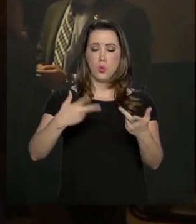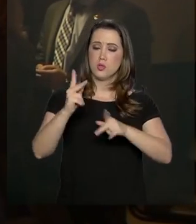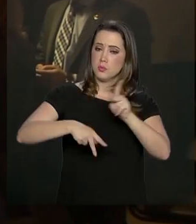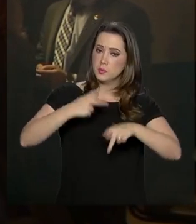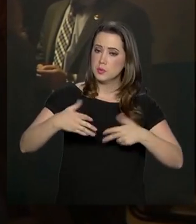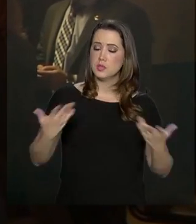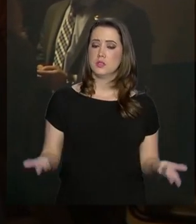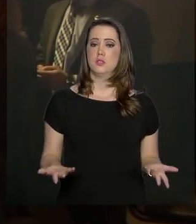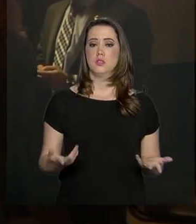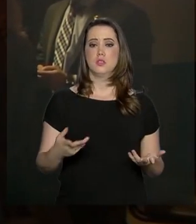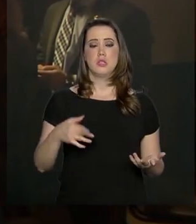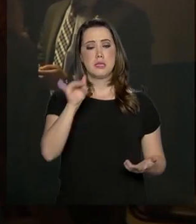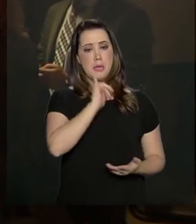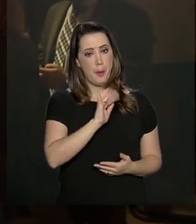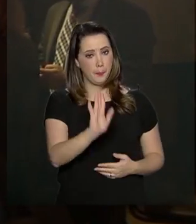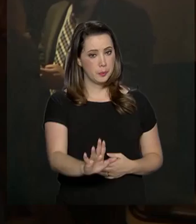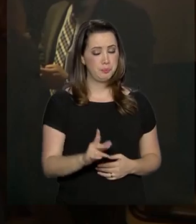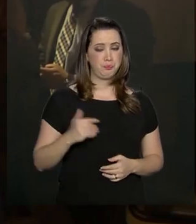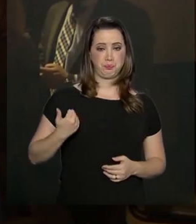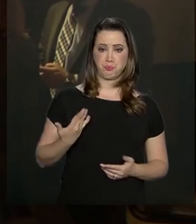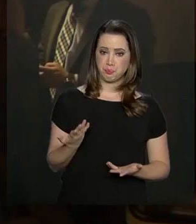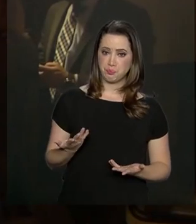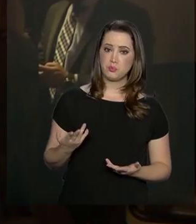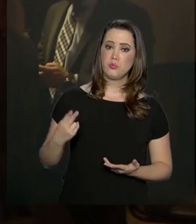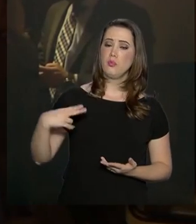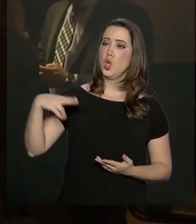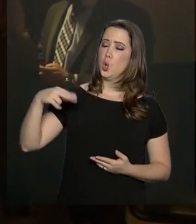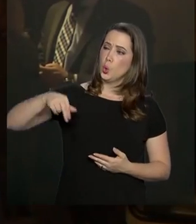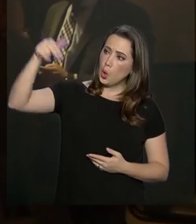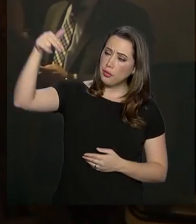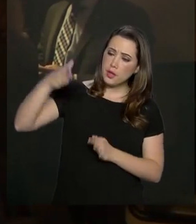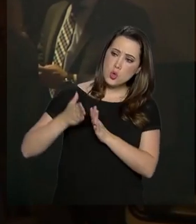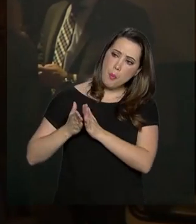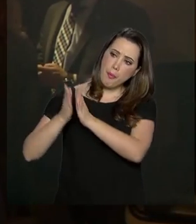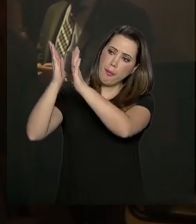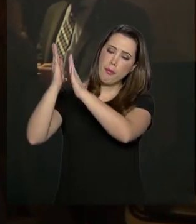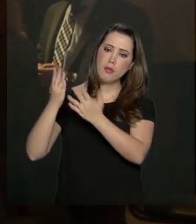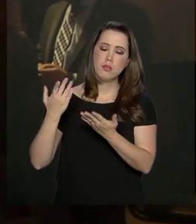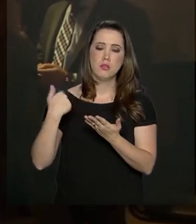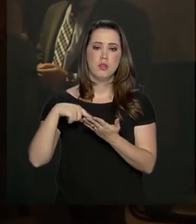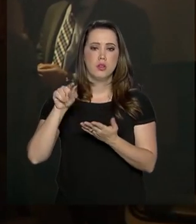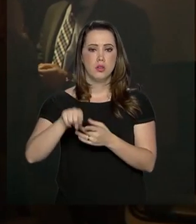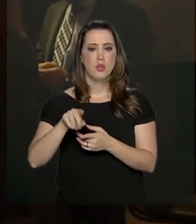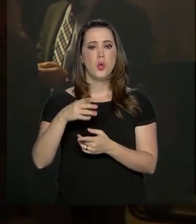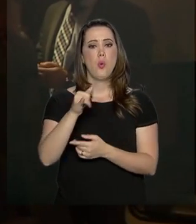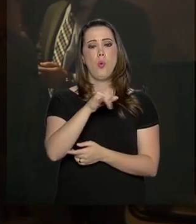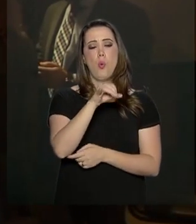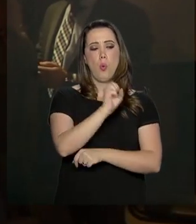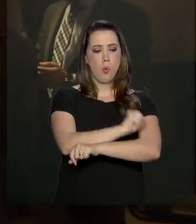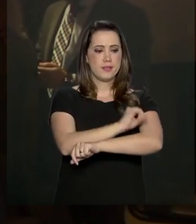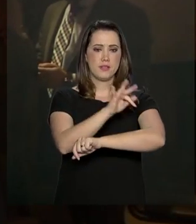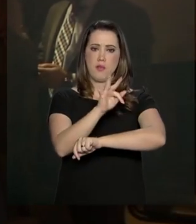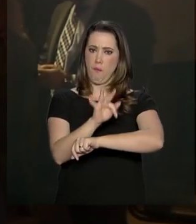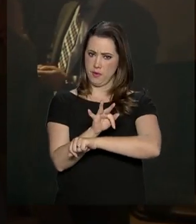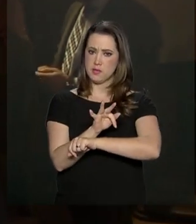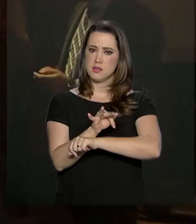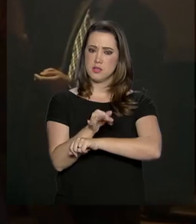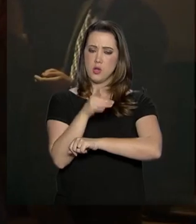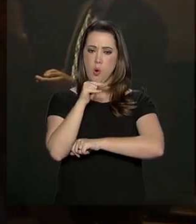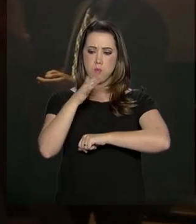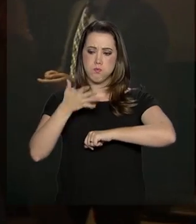população. Eu poderia dar como exemplo aí a Transnordestina, a Transposição do Rio São Francisco, a